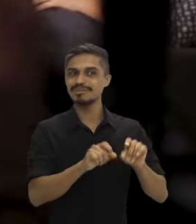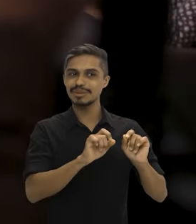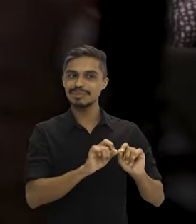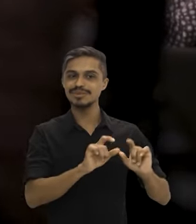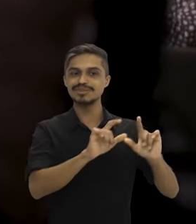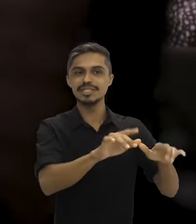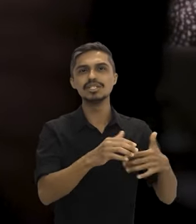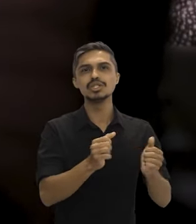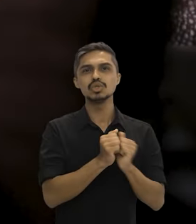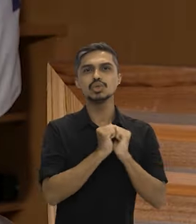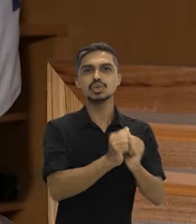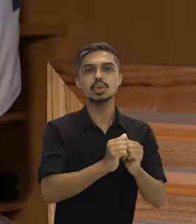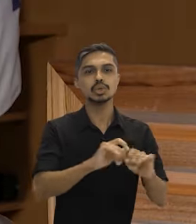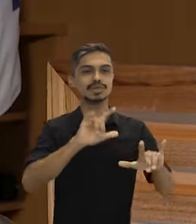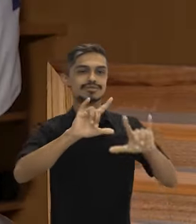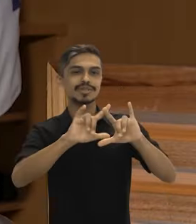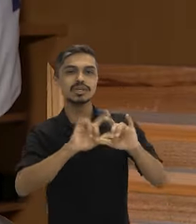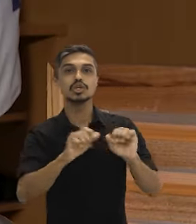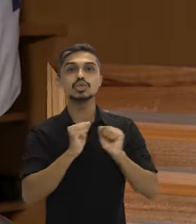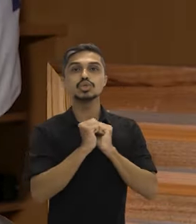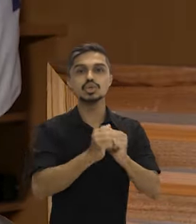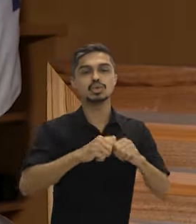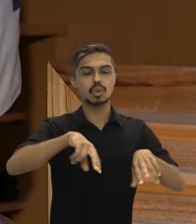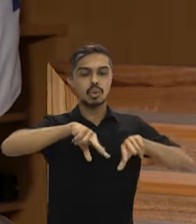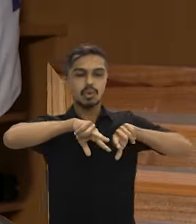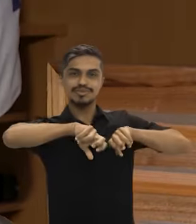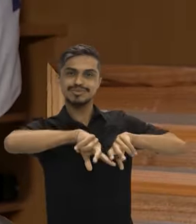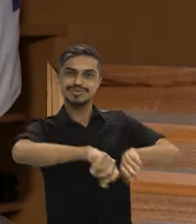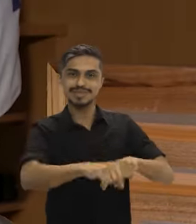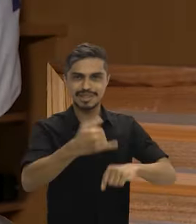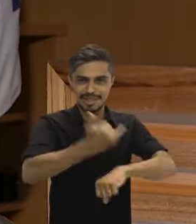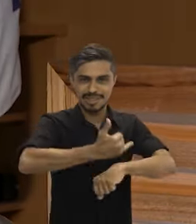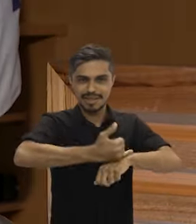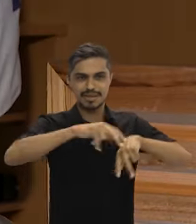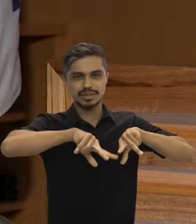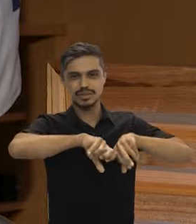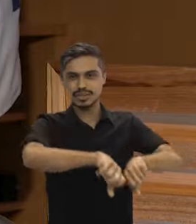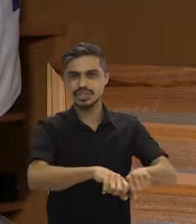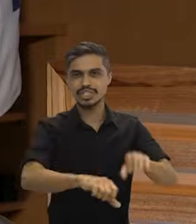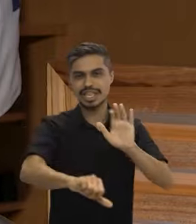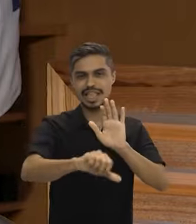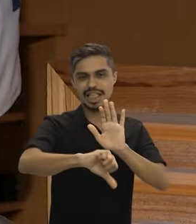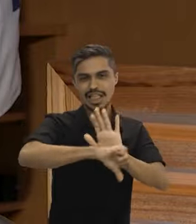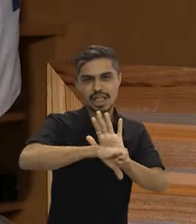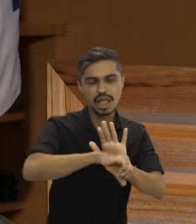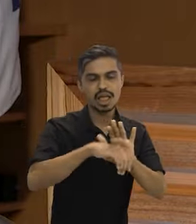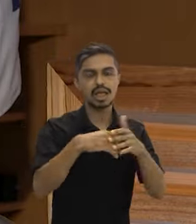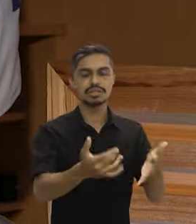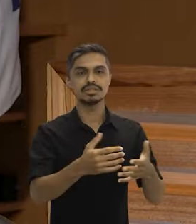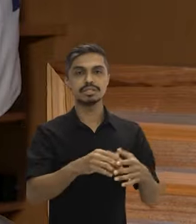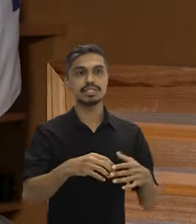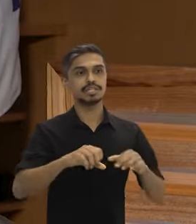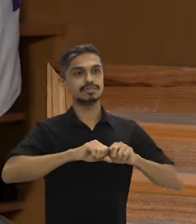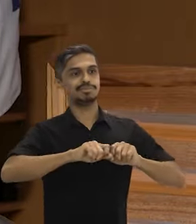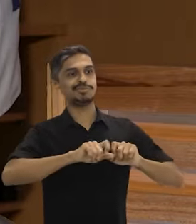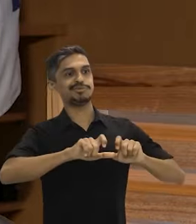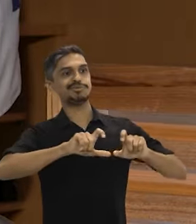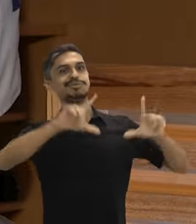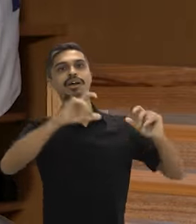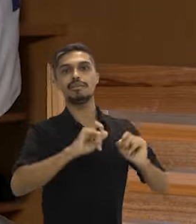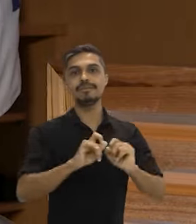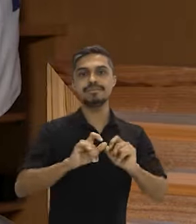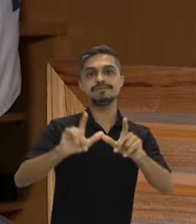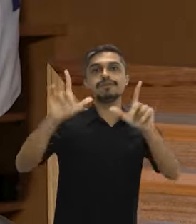com o crime organizado, com o garimpo ilegal, aumentando de escala, assim, de forma extraordinária.